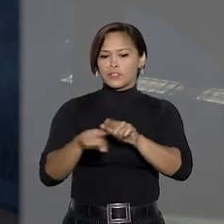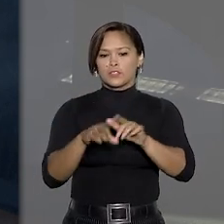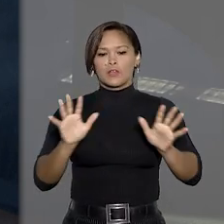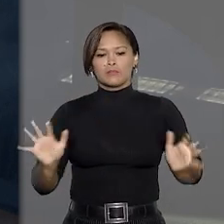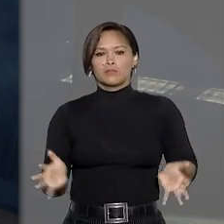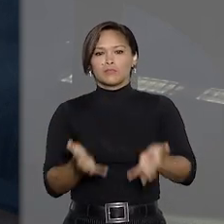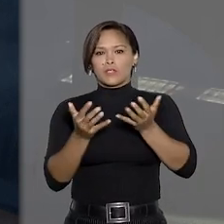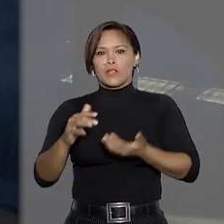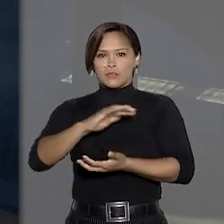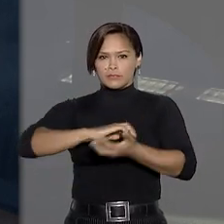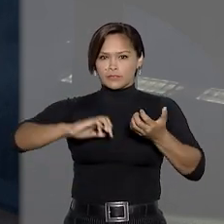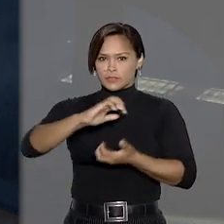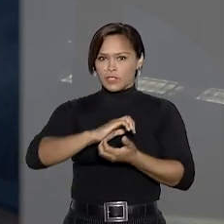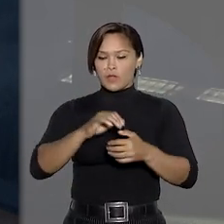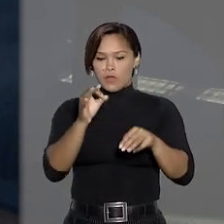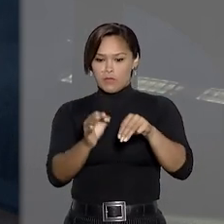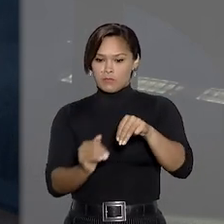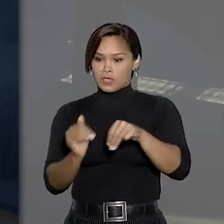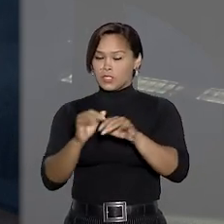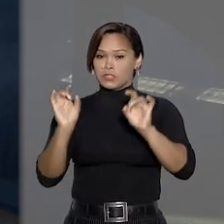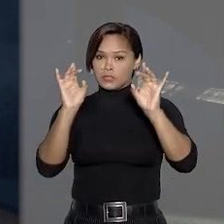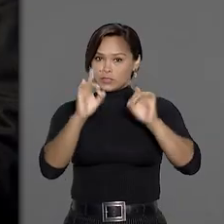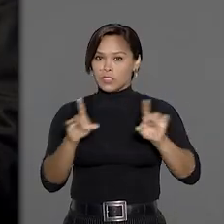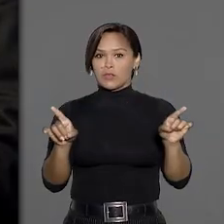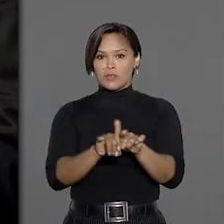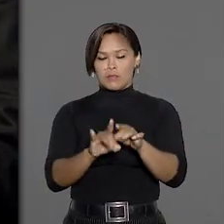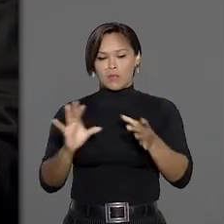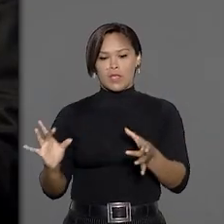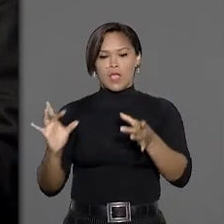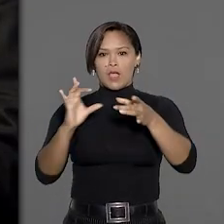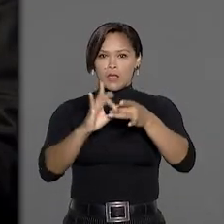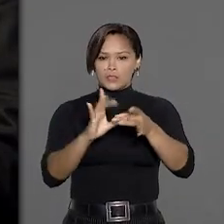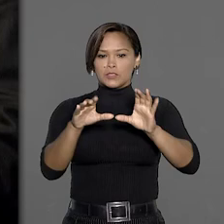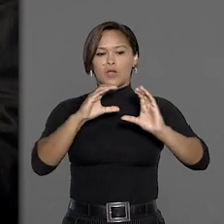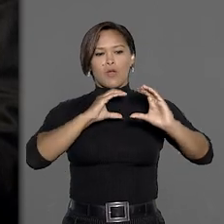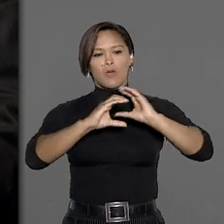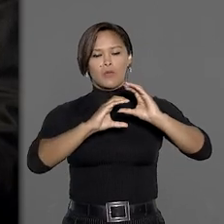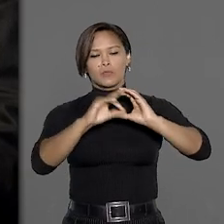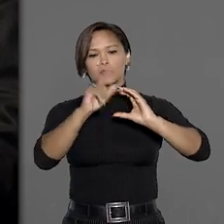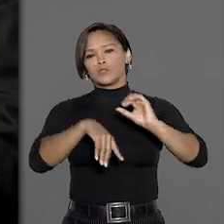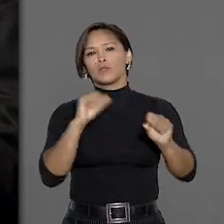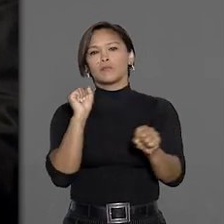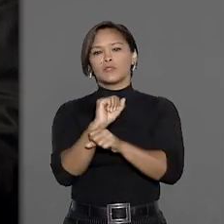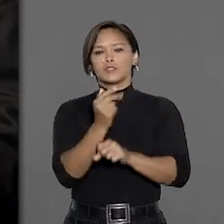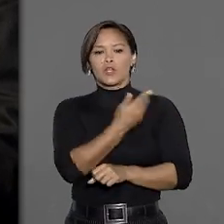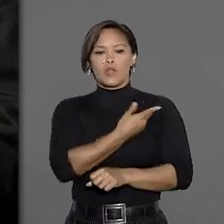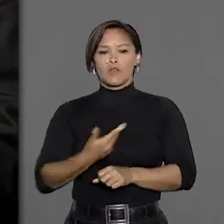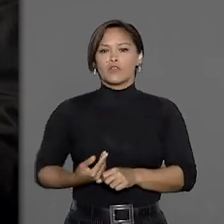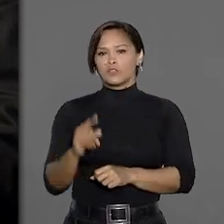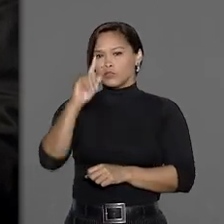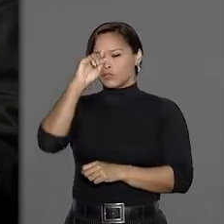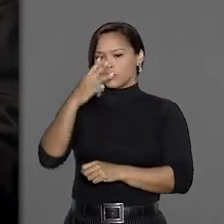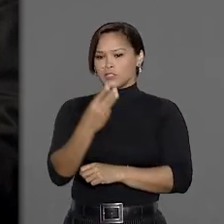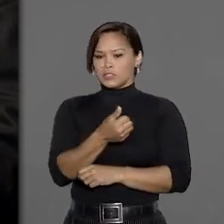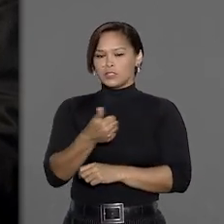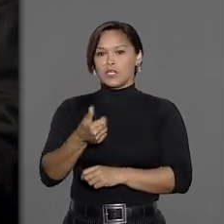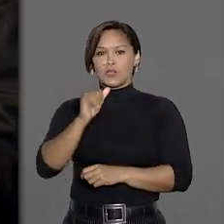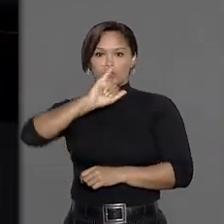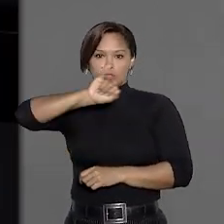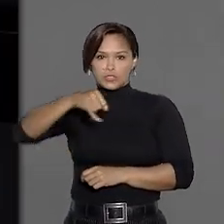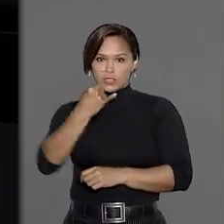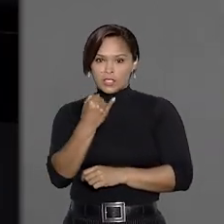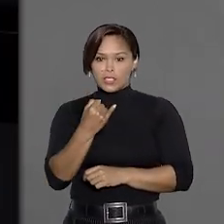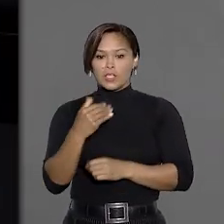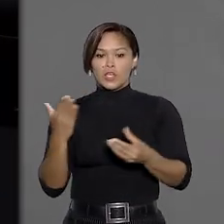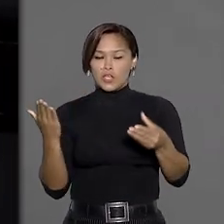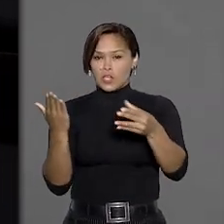sobre a motivação grevista. O ministro destacou ainda que a associação comunicou a paralisação ao governo no dia 31 de janeiro